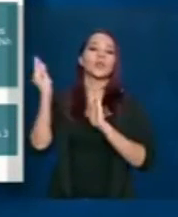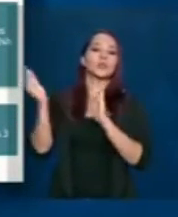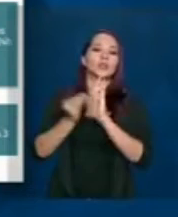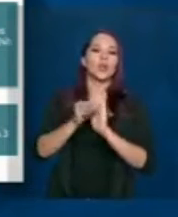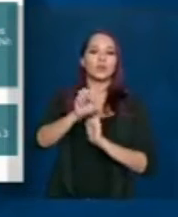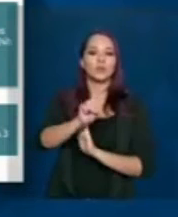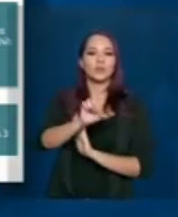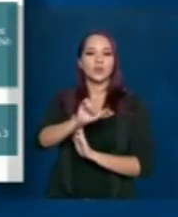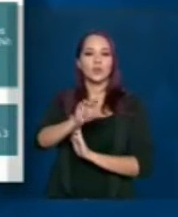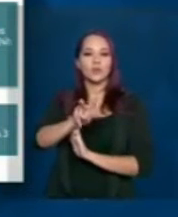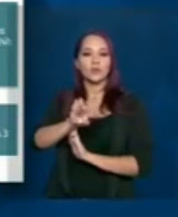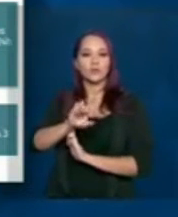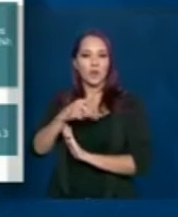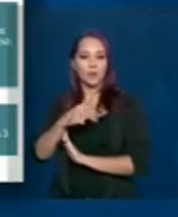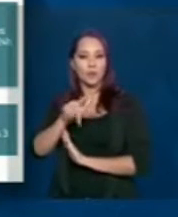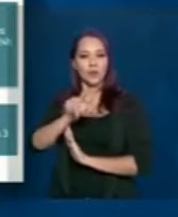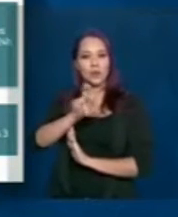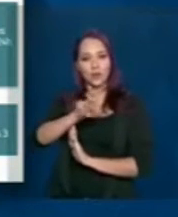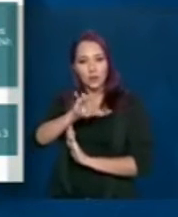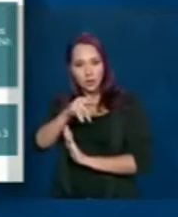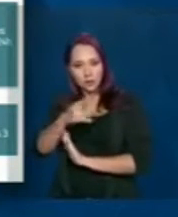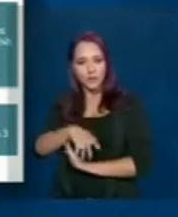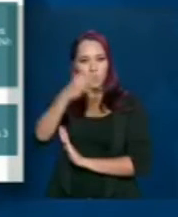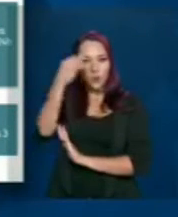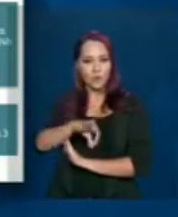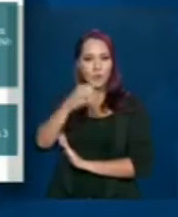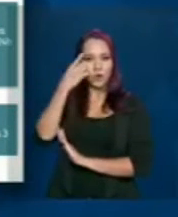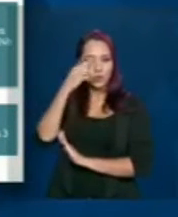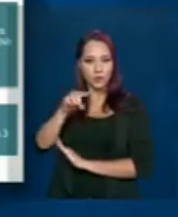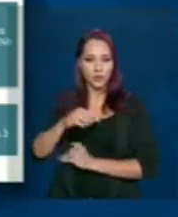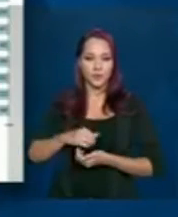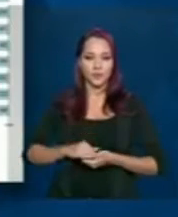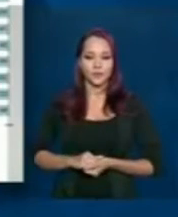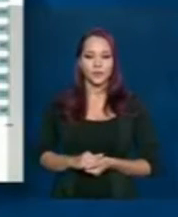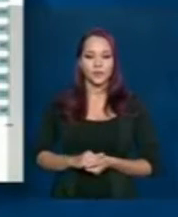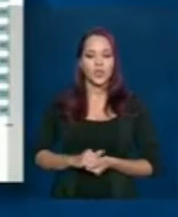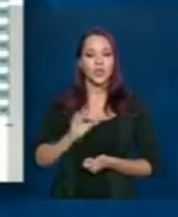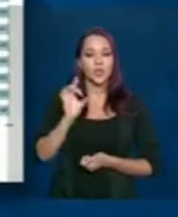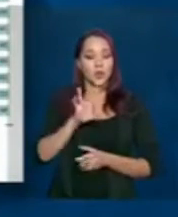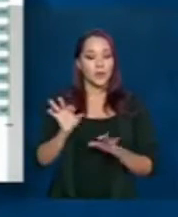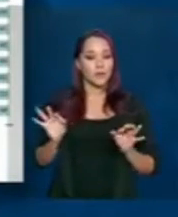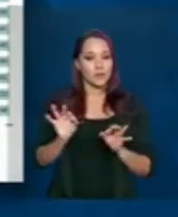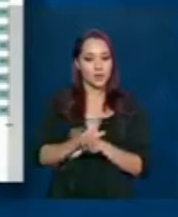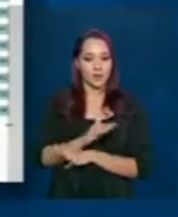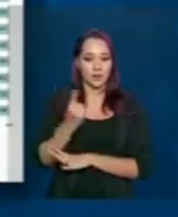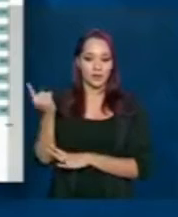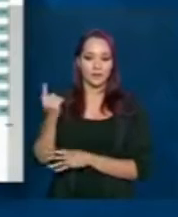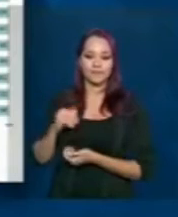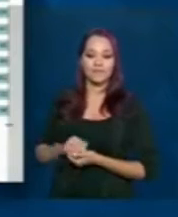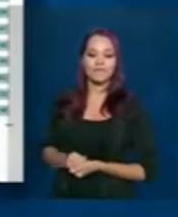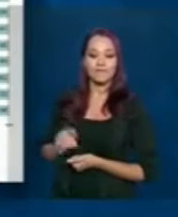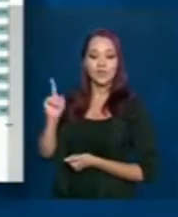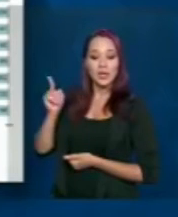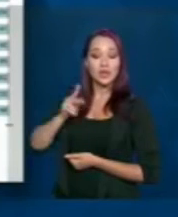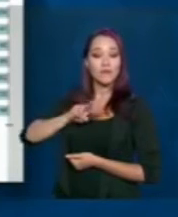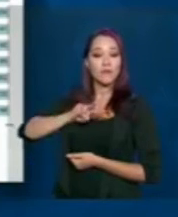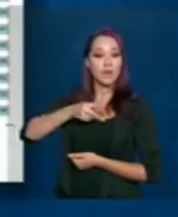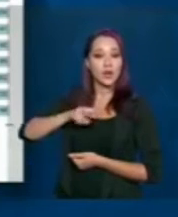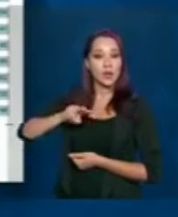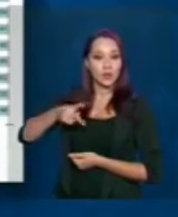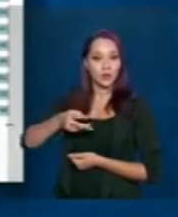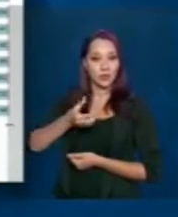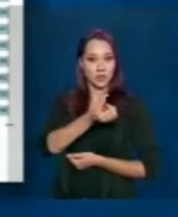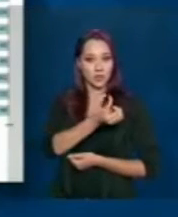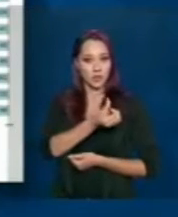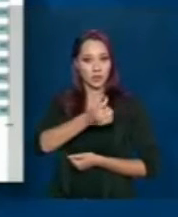Gripe que foram confirmadas por dia próximo finalizando agora isso aqui é uma variação 69